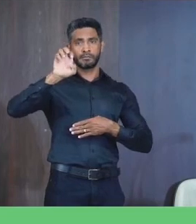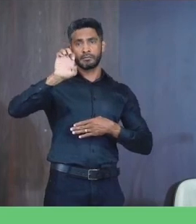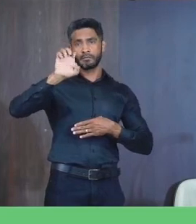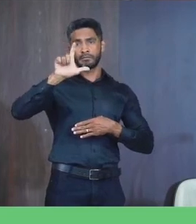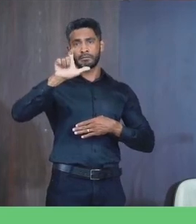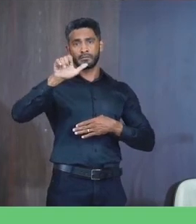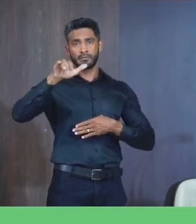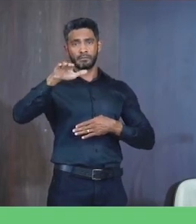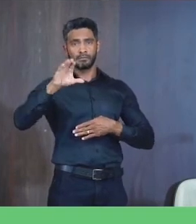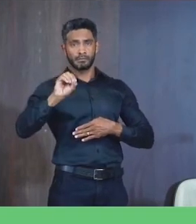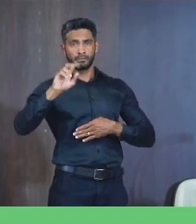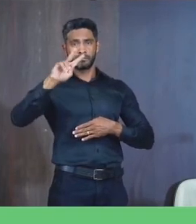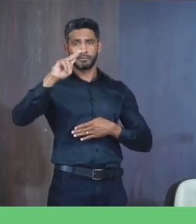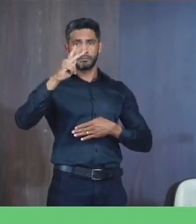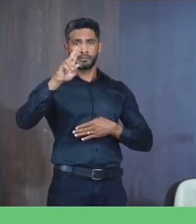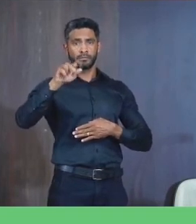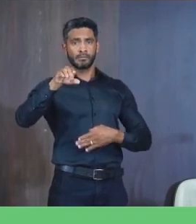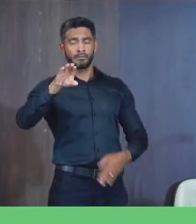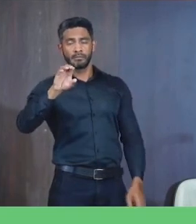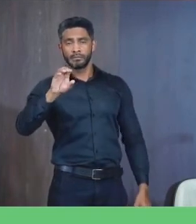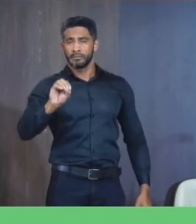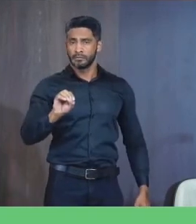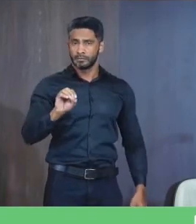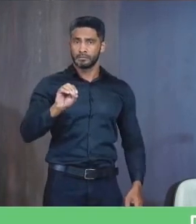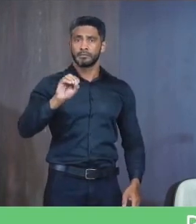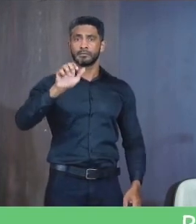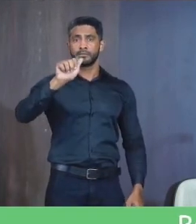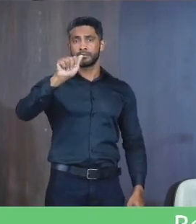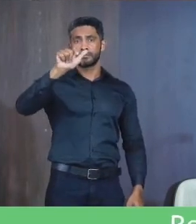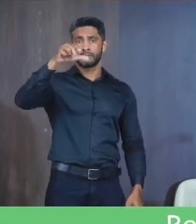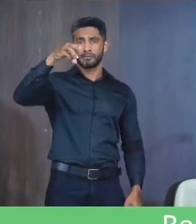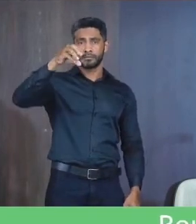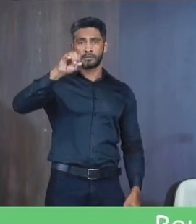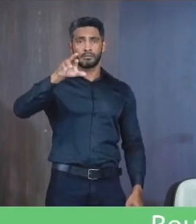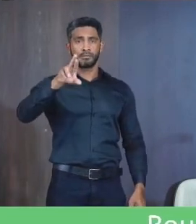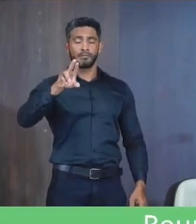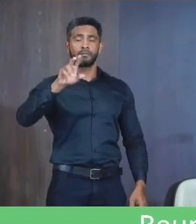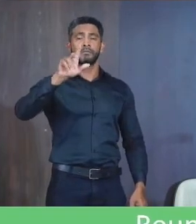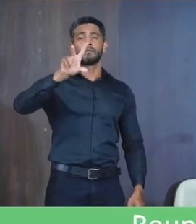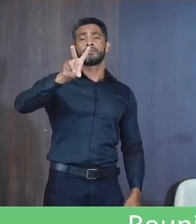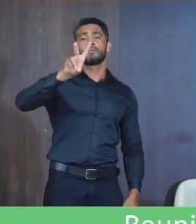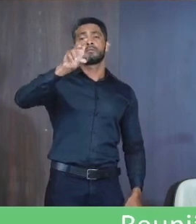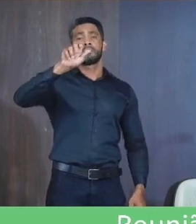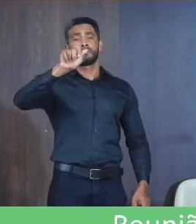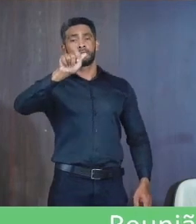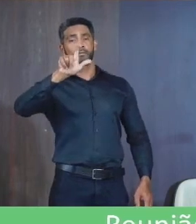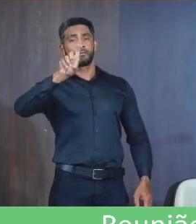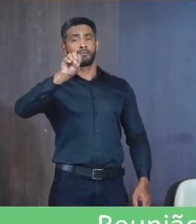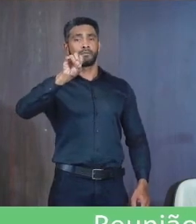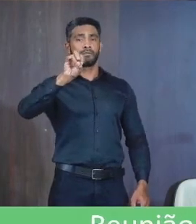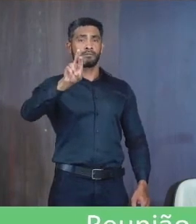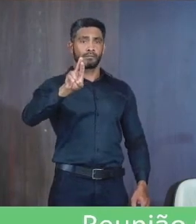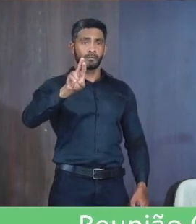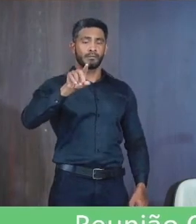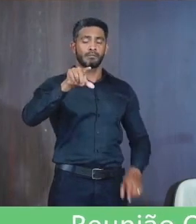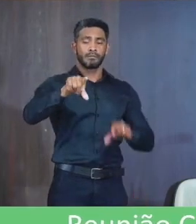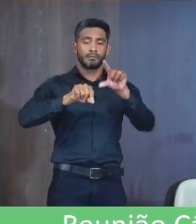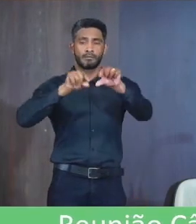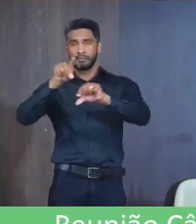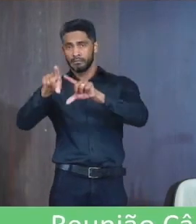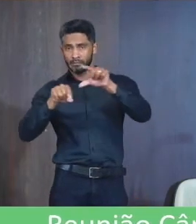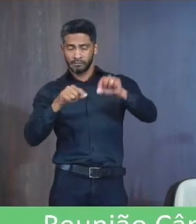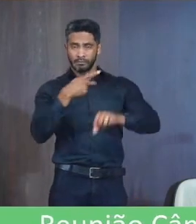Boas Ferreira Hugo Leonardo Dias Caires Almir Dias Santos e Valdeir do Santo Silva Foi nomeada